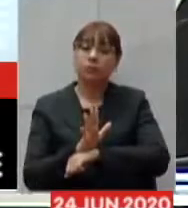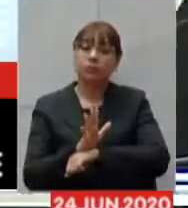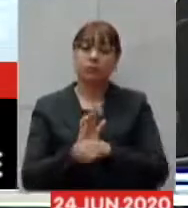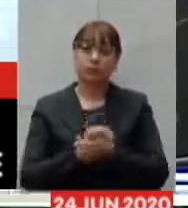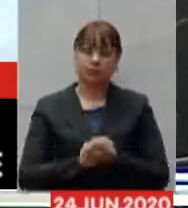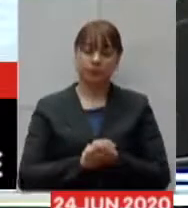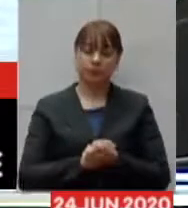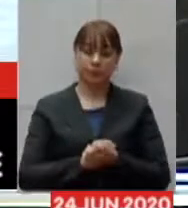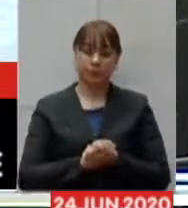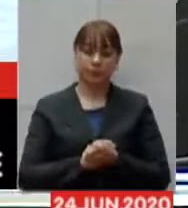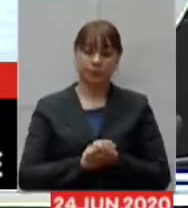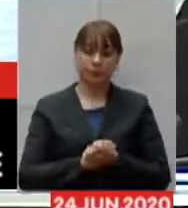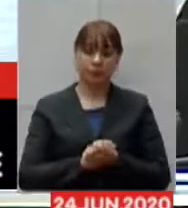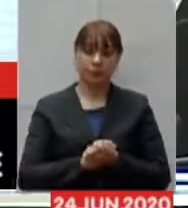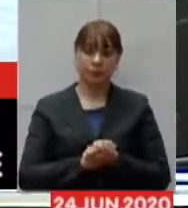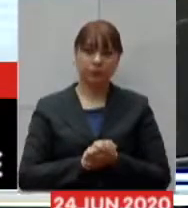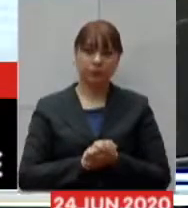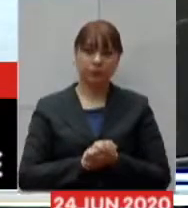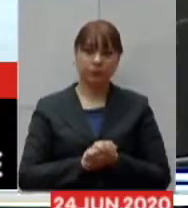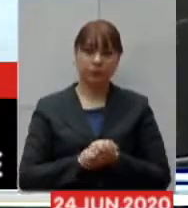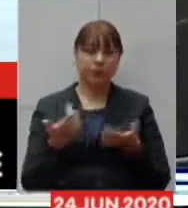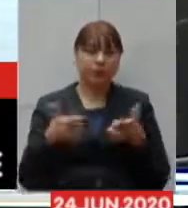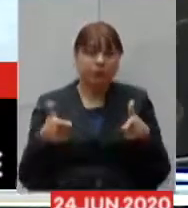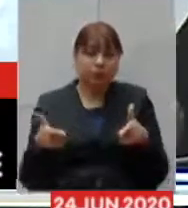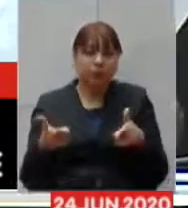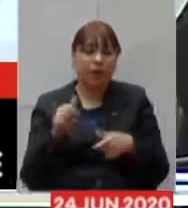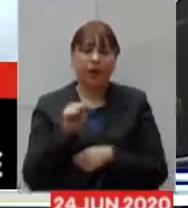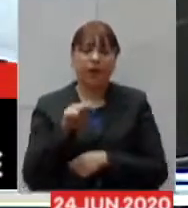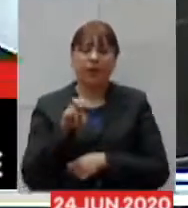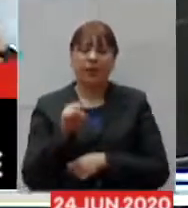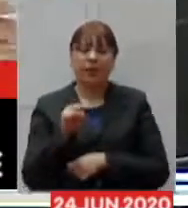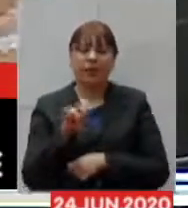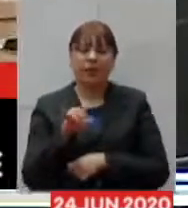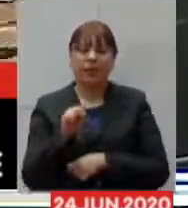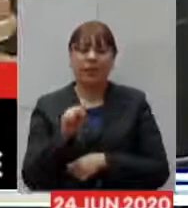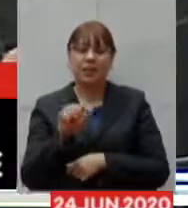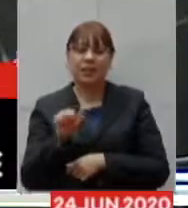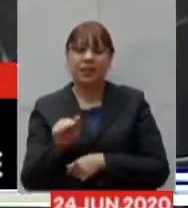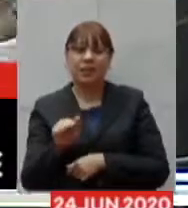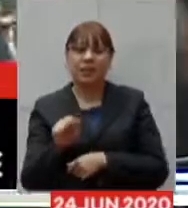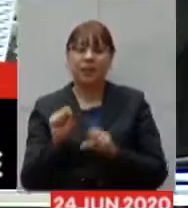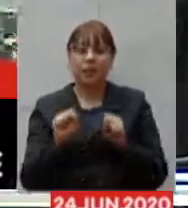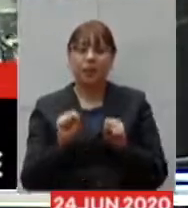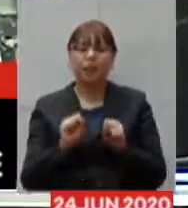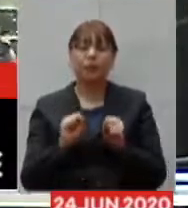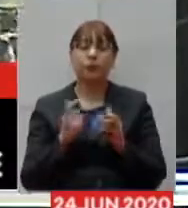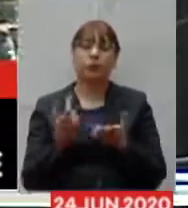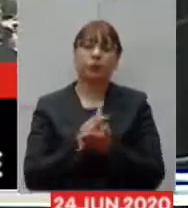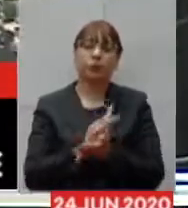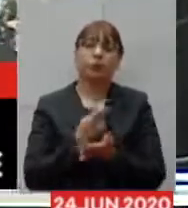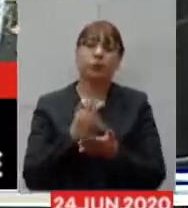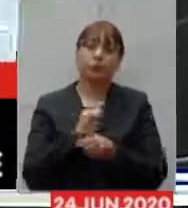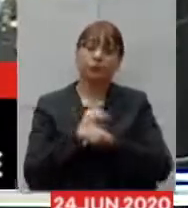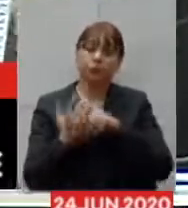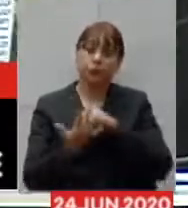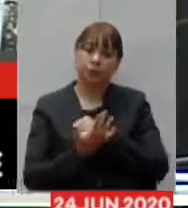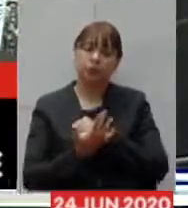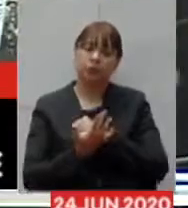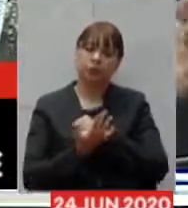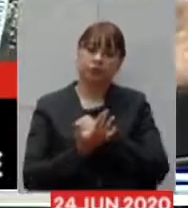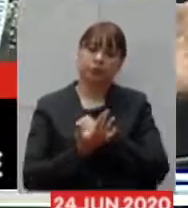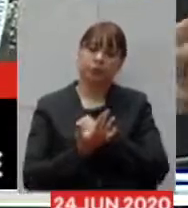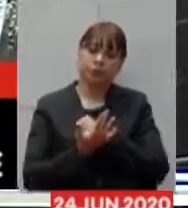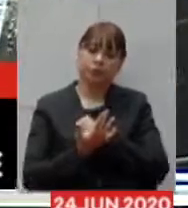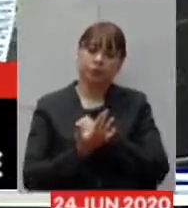provavelmente medicamentos anestésicos e pode suspender internações da Covid 19 então é muito sério